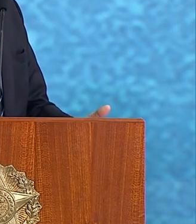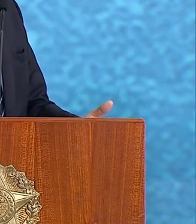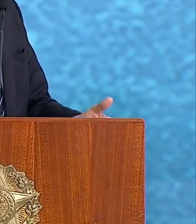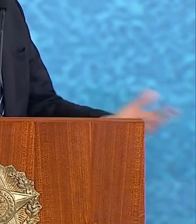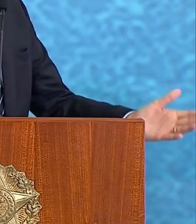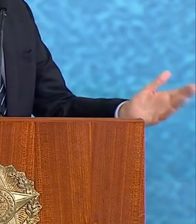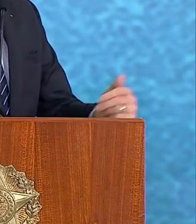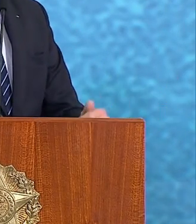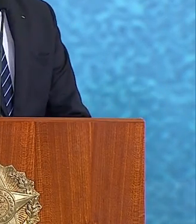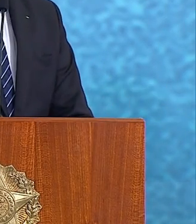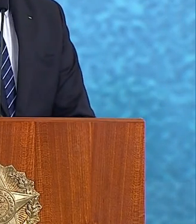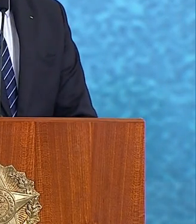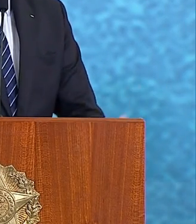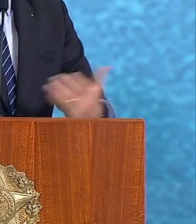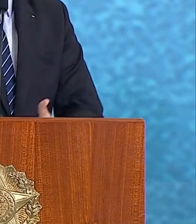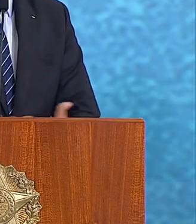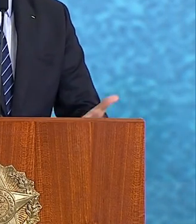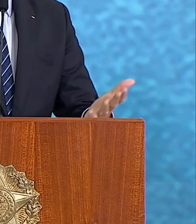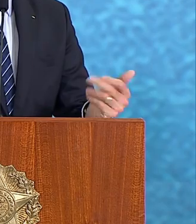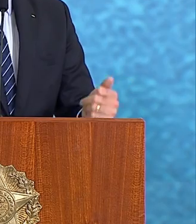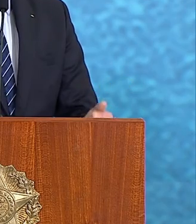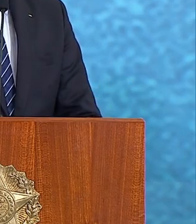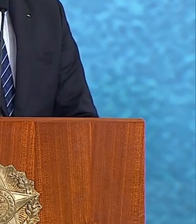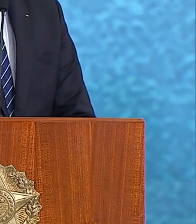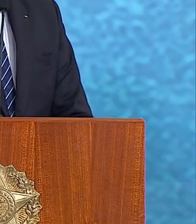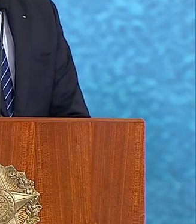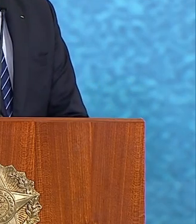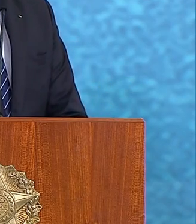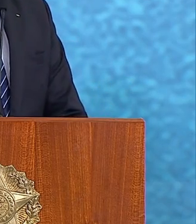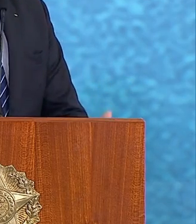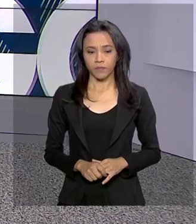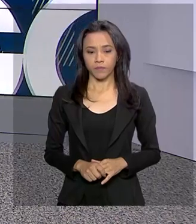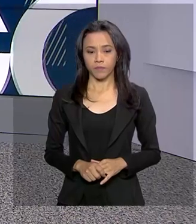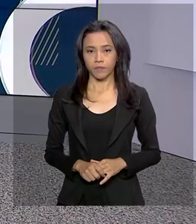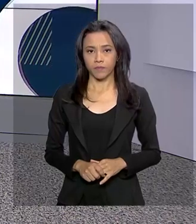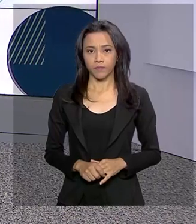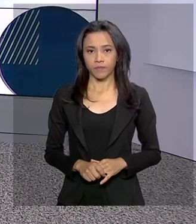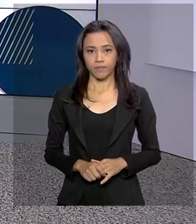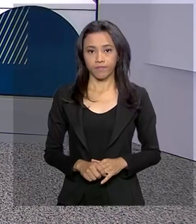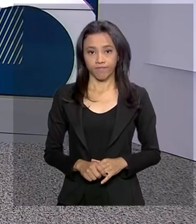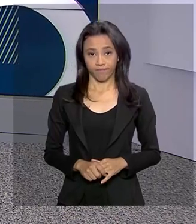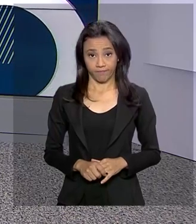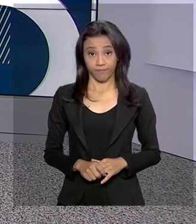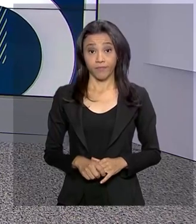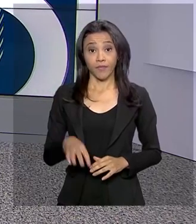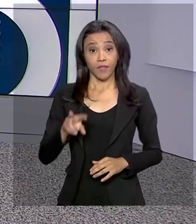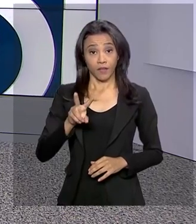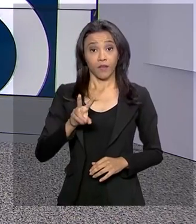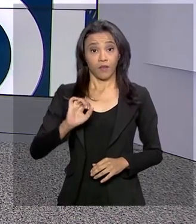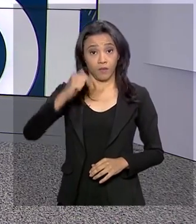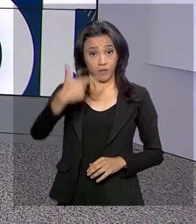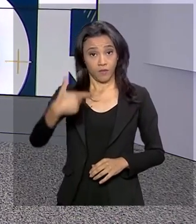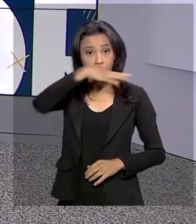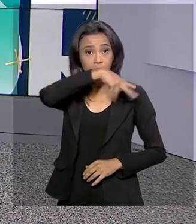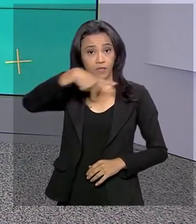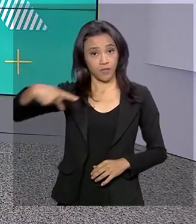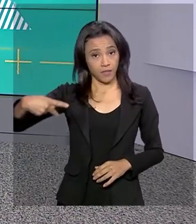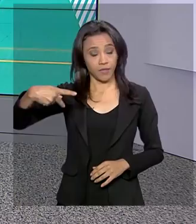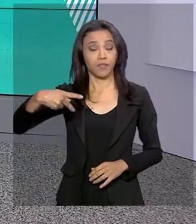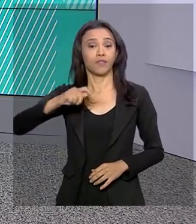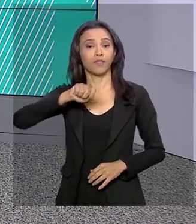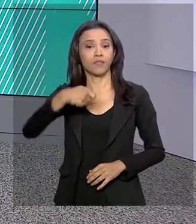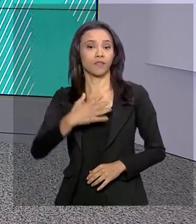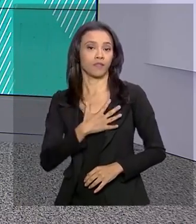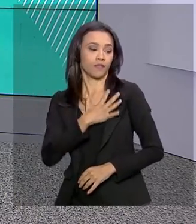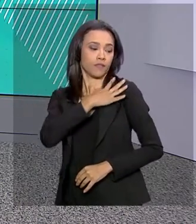pelos marginais e não pelo cidadão de bem. E o vice-presidente da República, Hamilton Mourão,